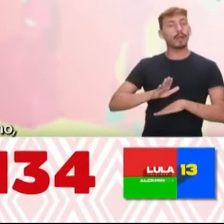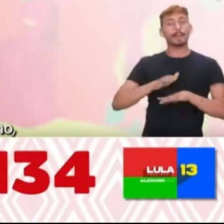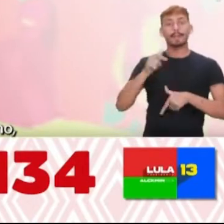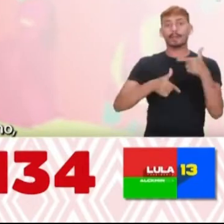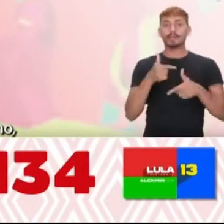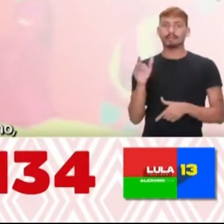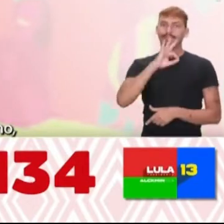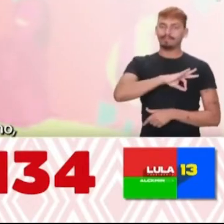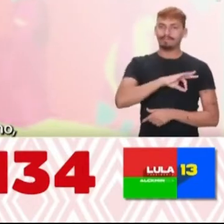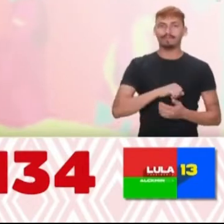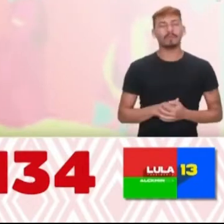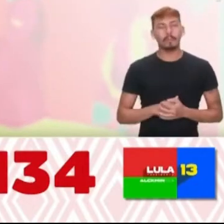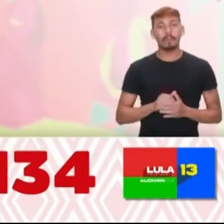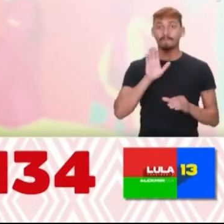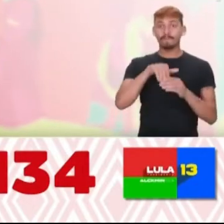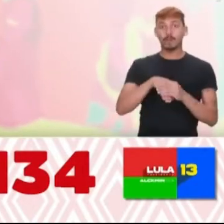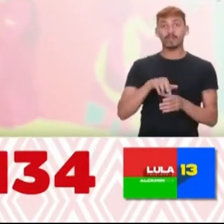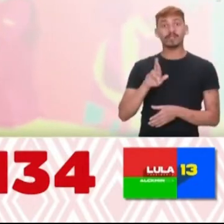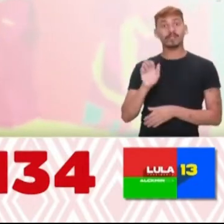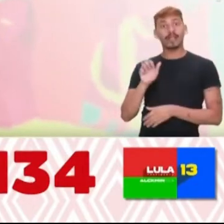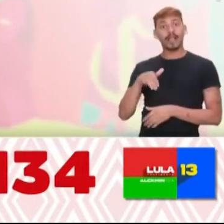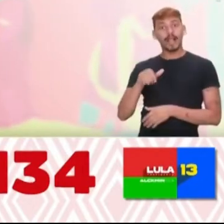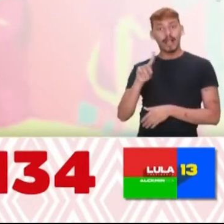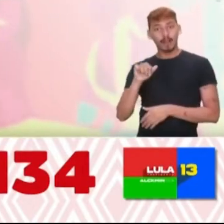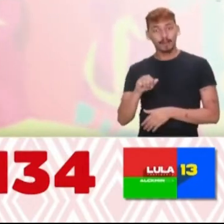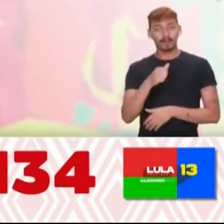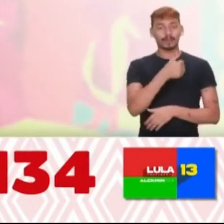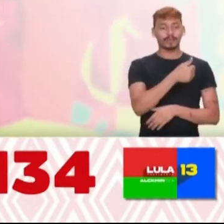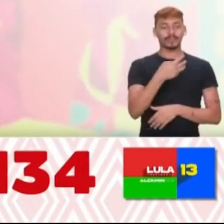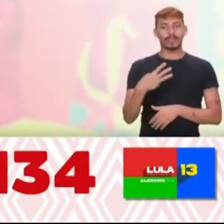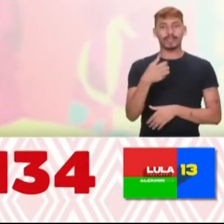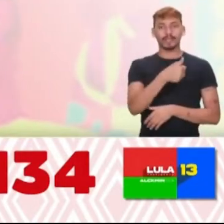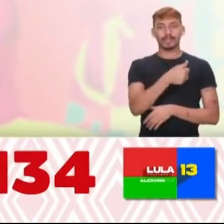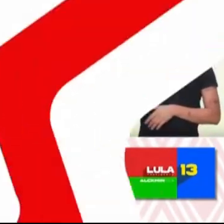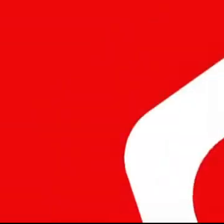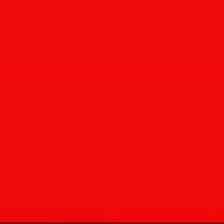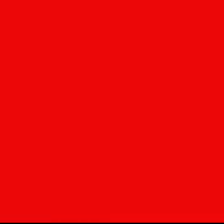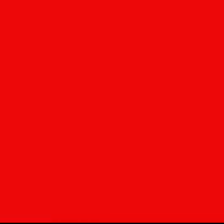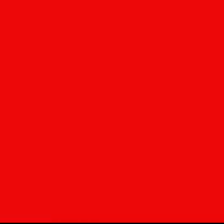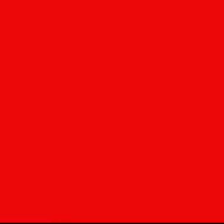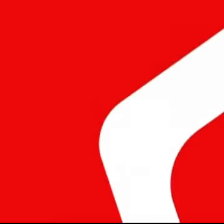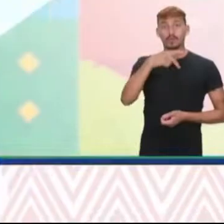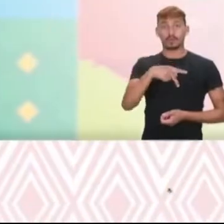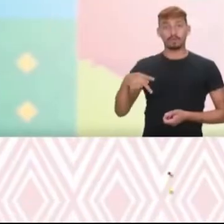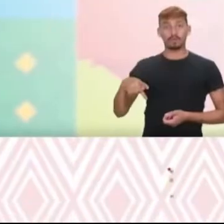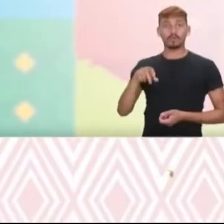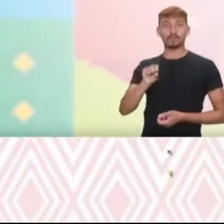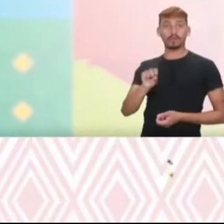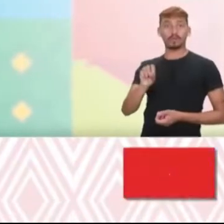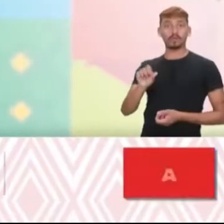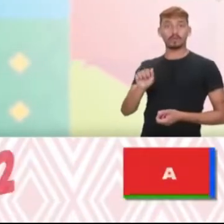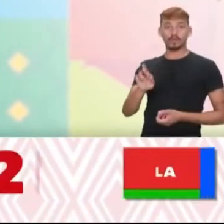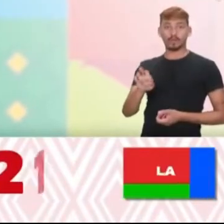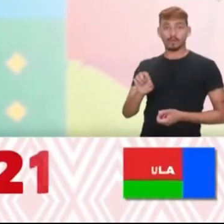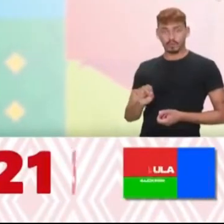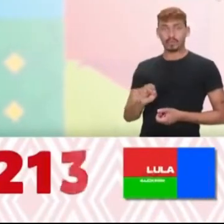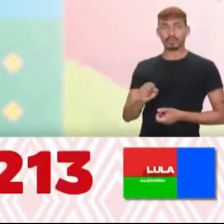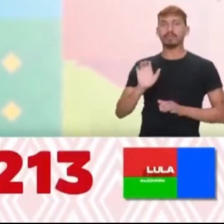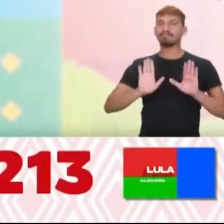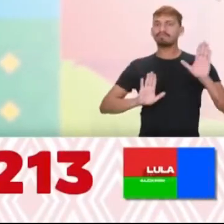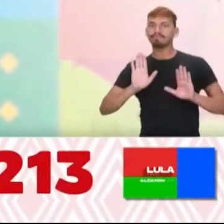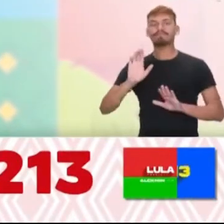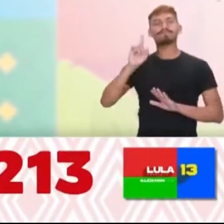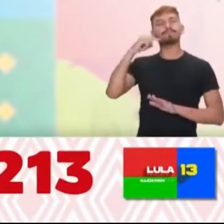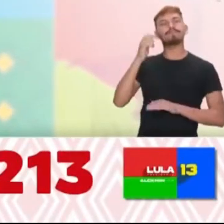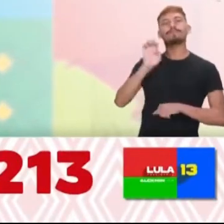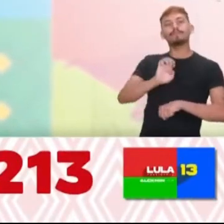cultura, mais trabalho, emprego e renda. Vote Raimundo Pinheiro, 1334. Sou professor Soares, candidata a deputado